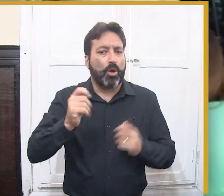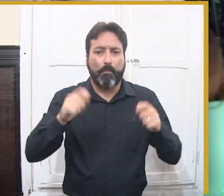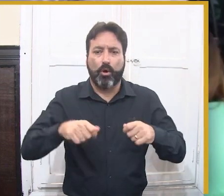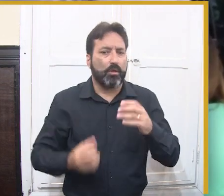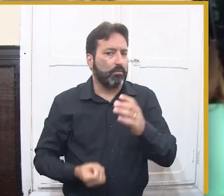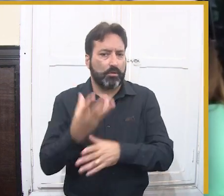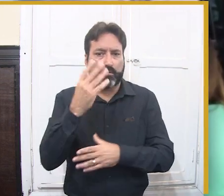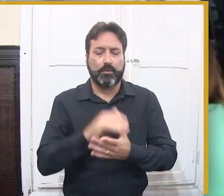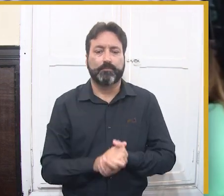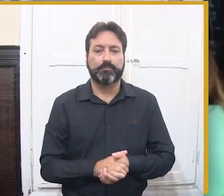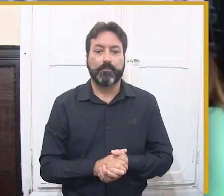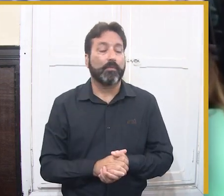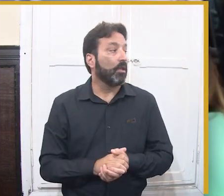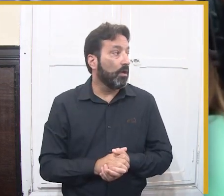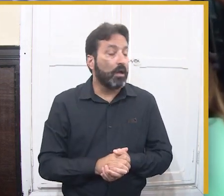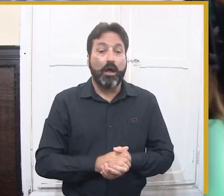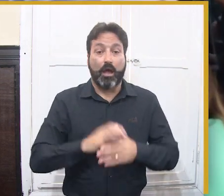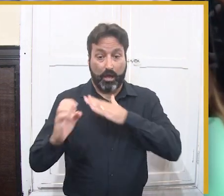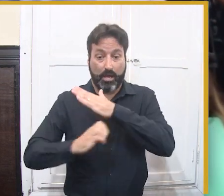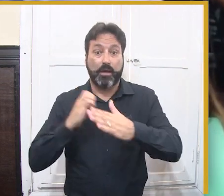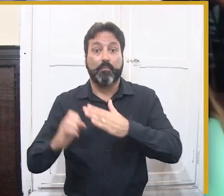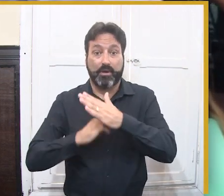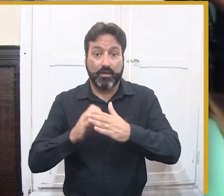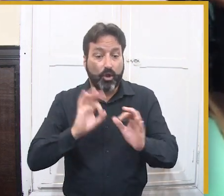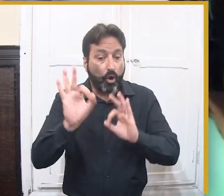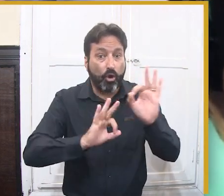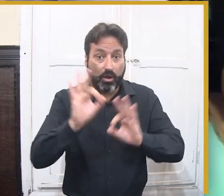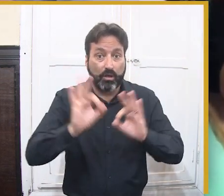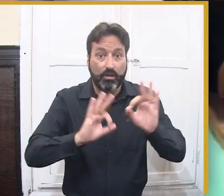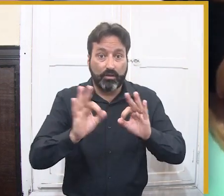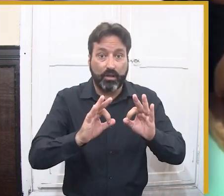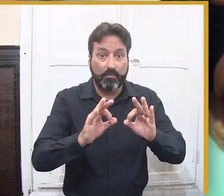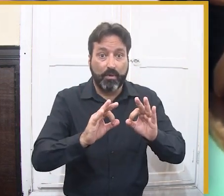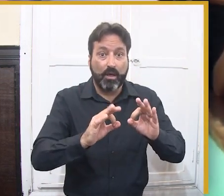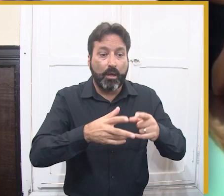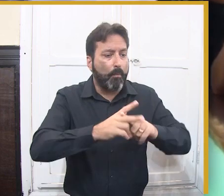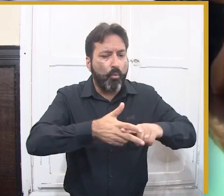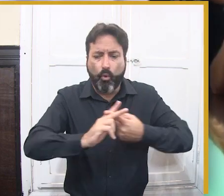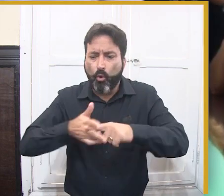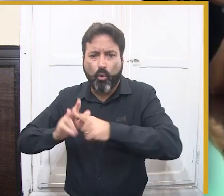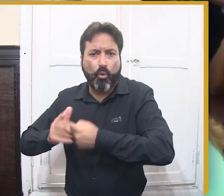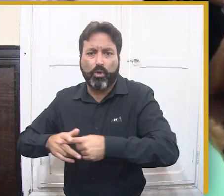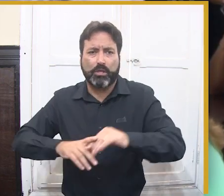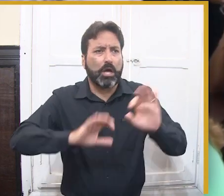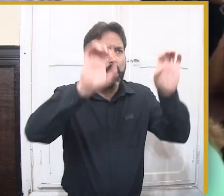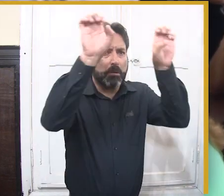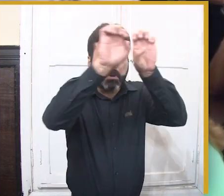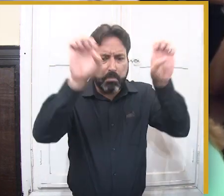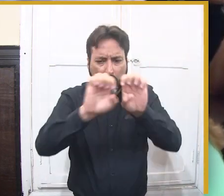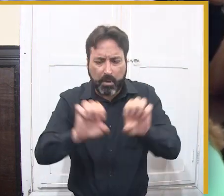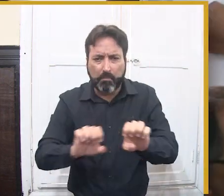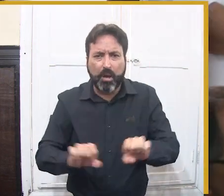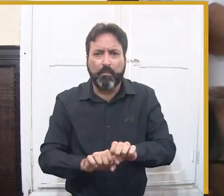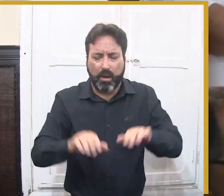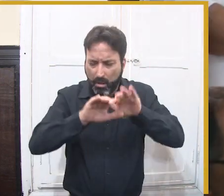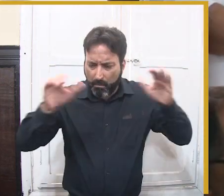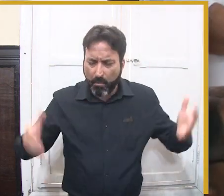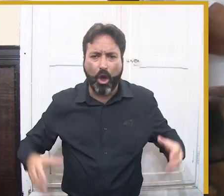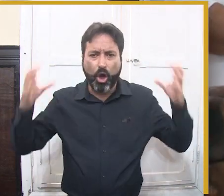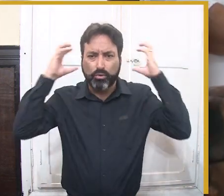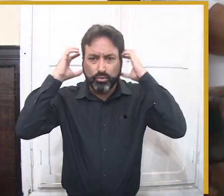mais uma vez a retirada de recursos para uma área que é essencial, que é fundamental, mas que já caminha com as próprias pernas.